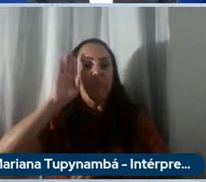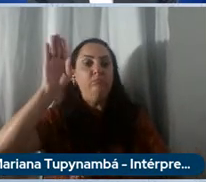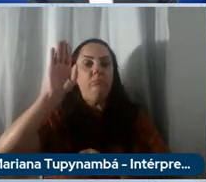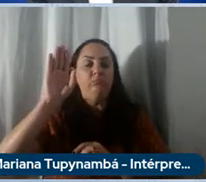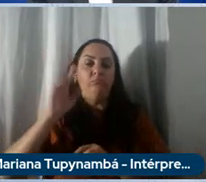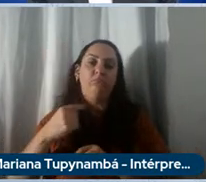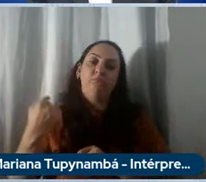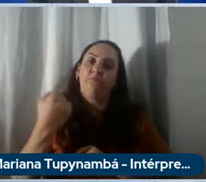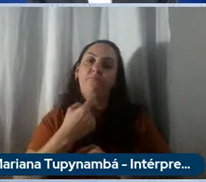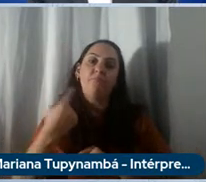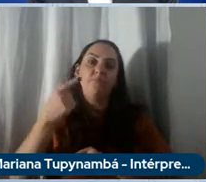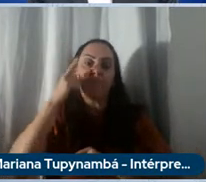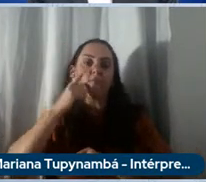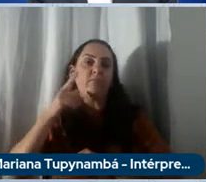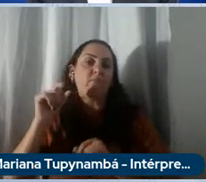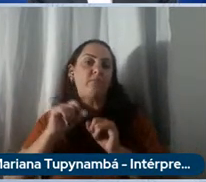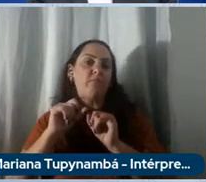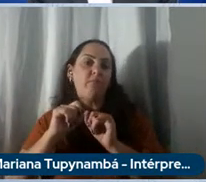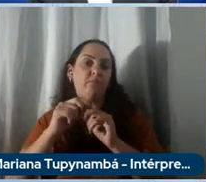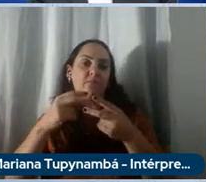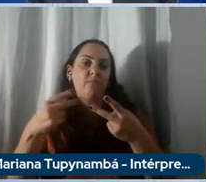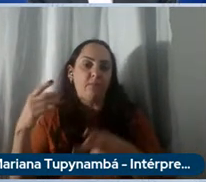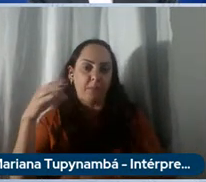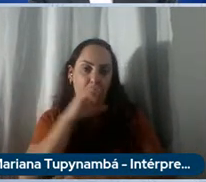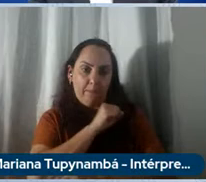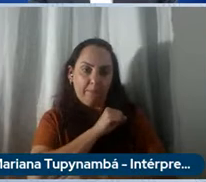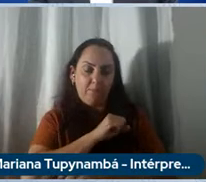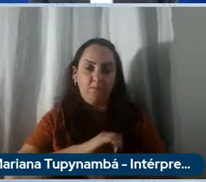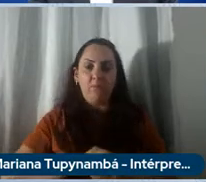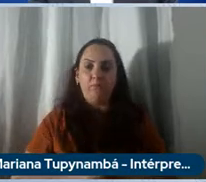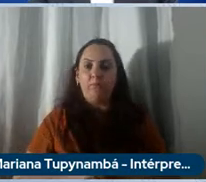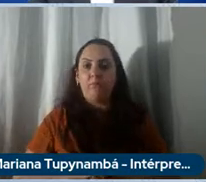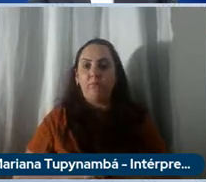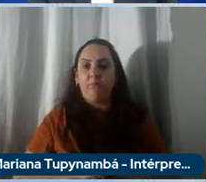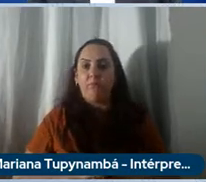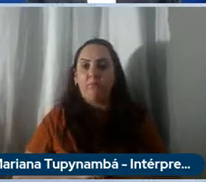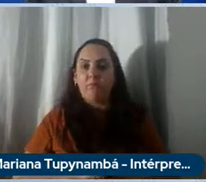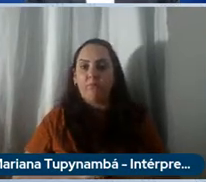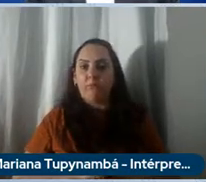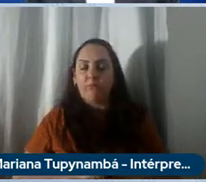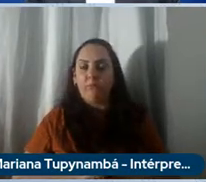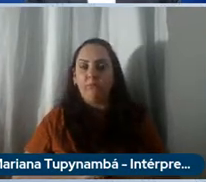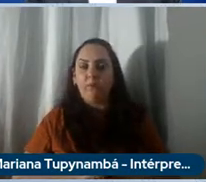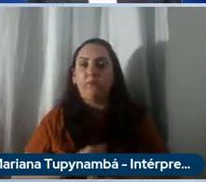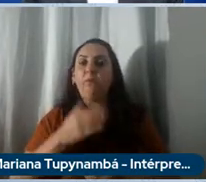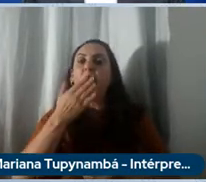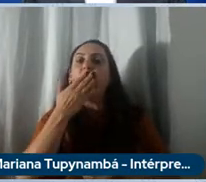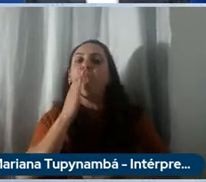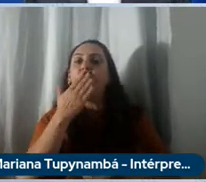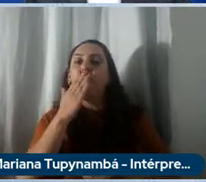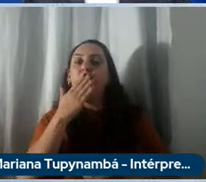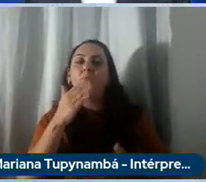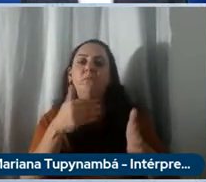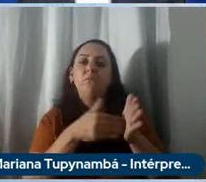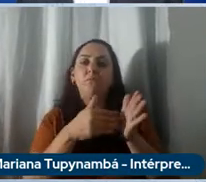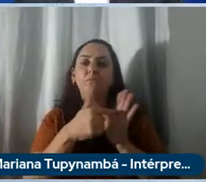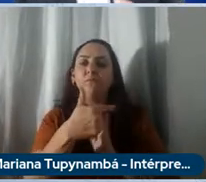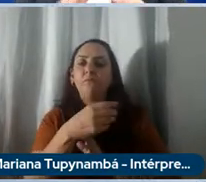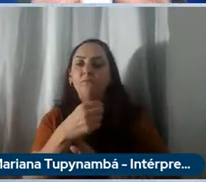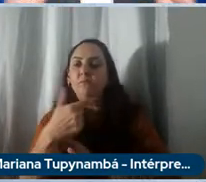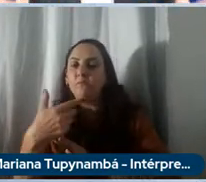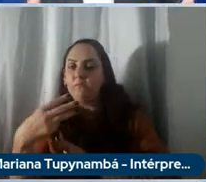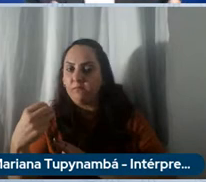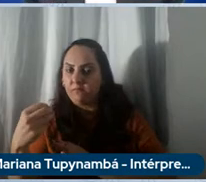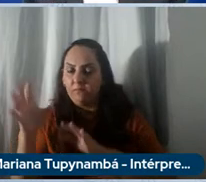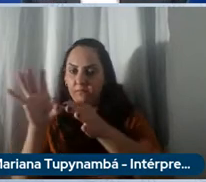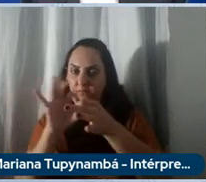velocidade superior próximo quais são até 2030 então no contexto